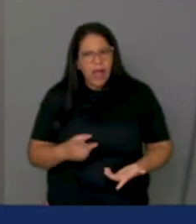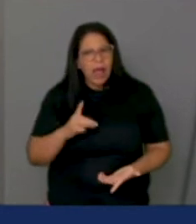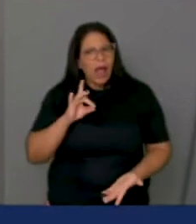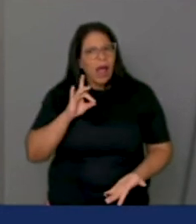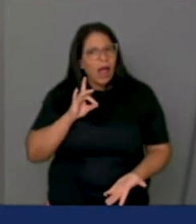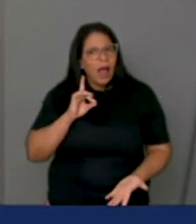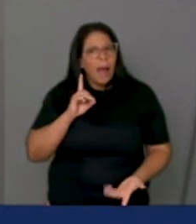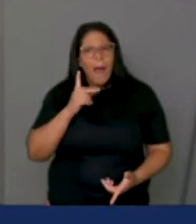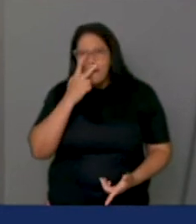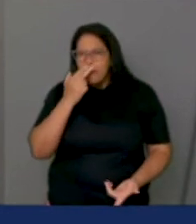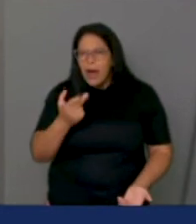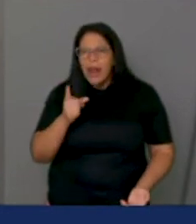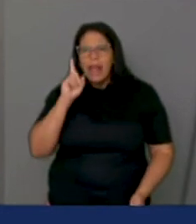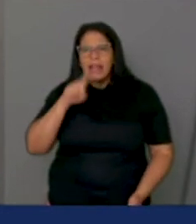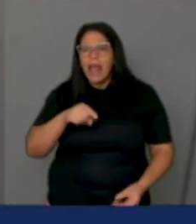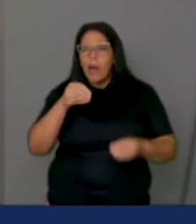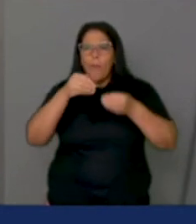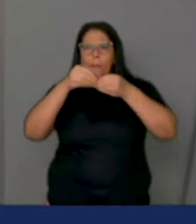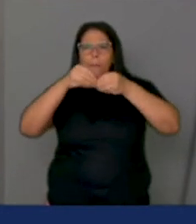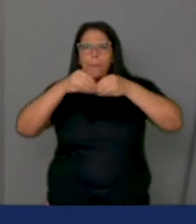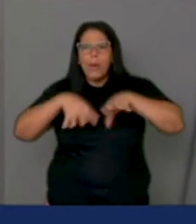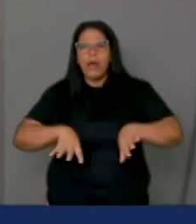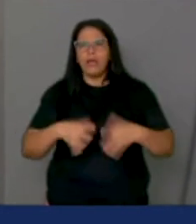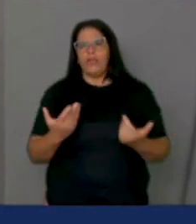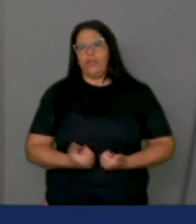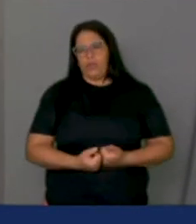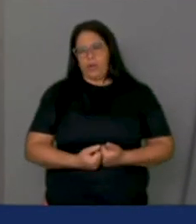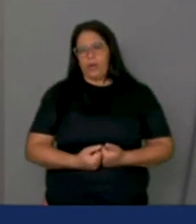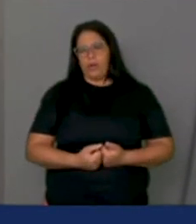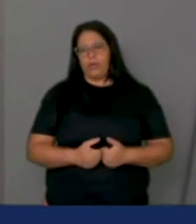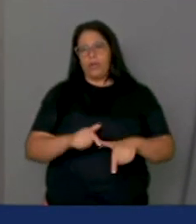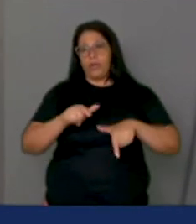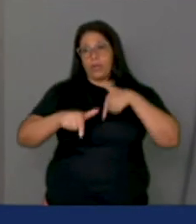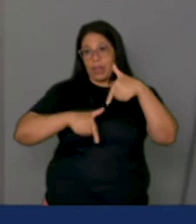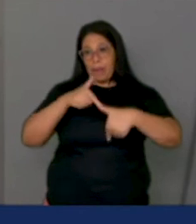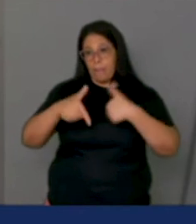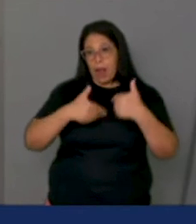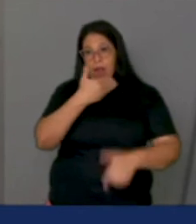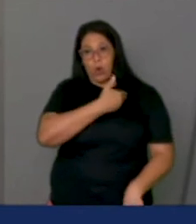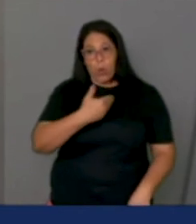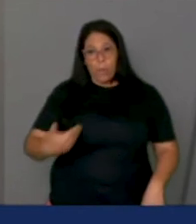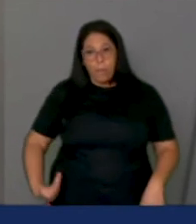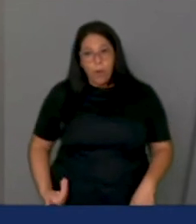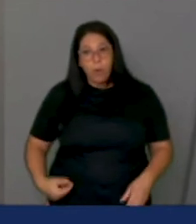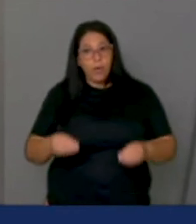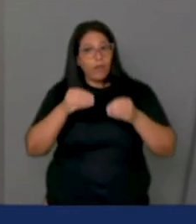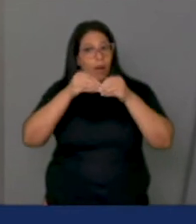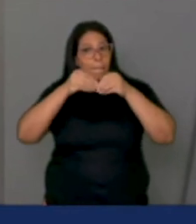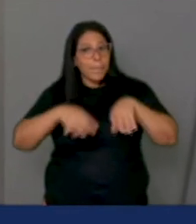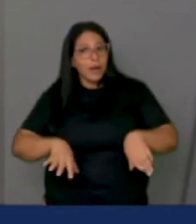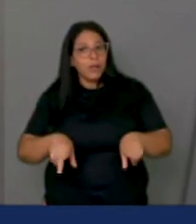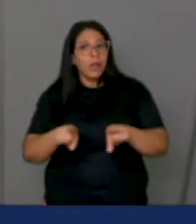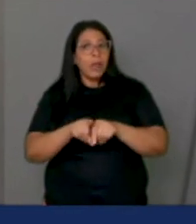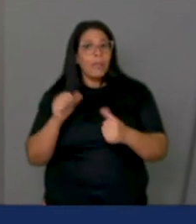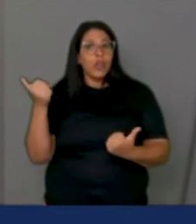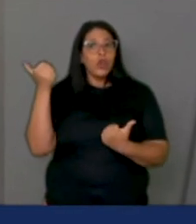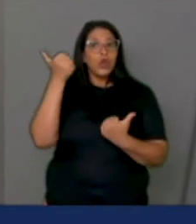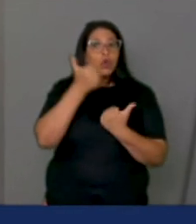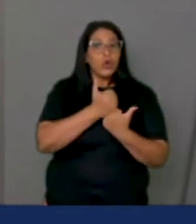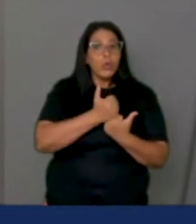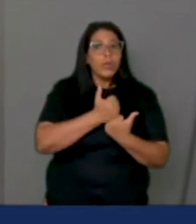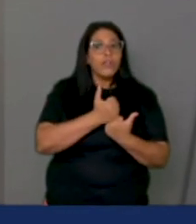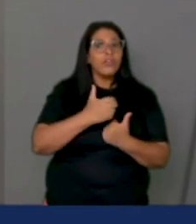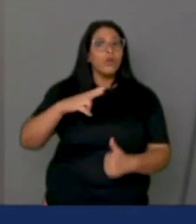deforma. Ela destrói o serviço público e passa a substituí-lo pelo serviço da